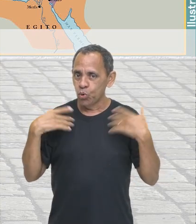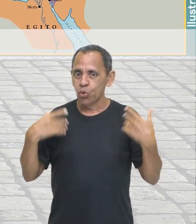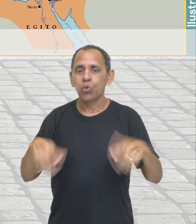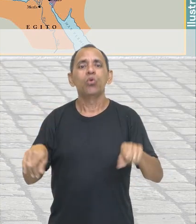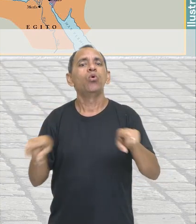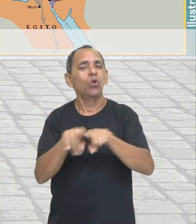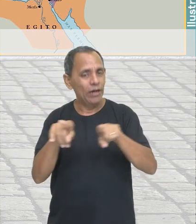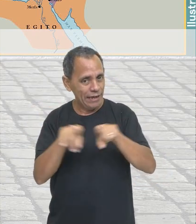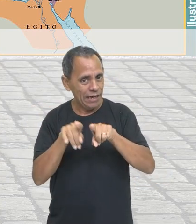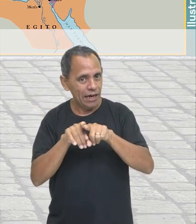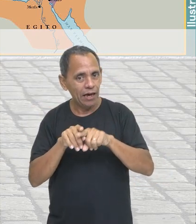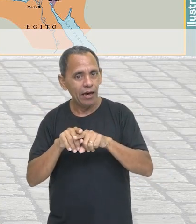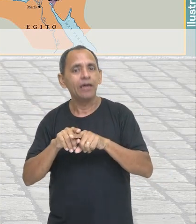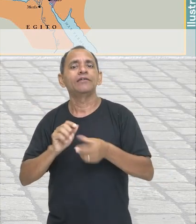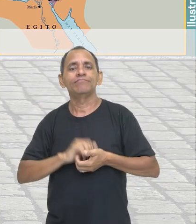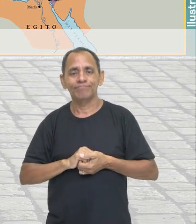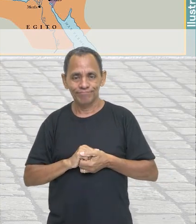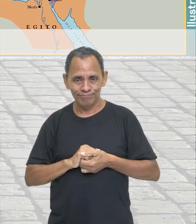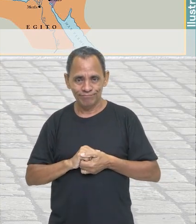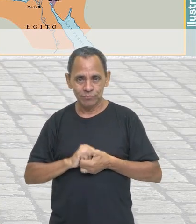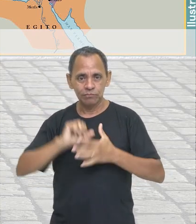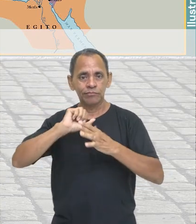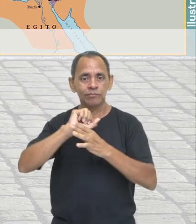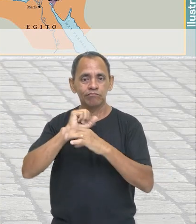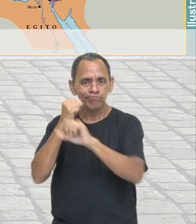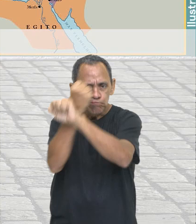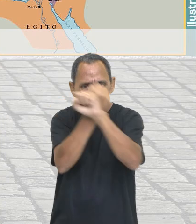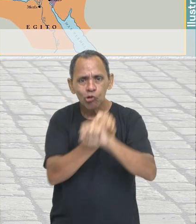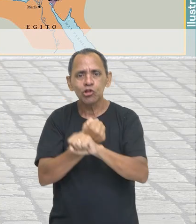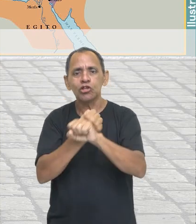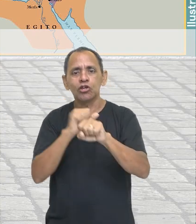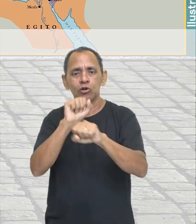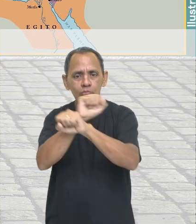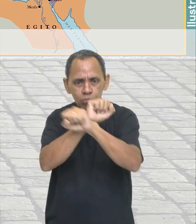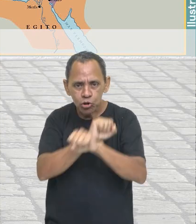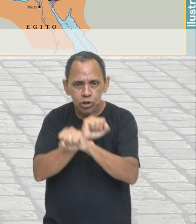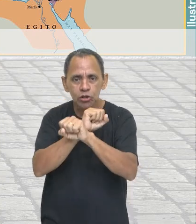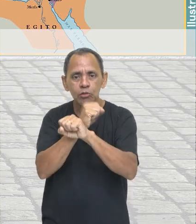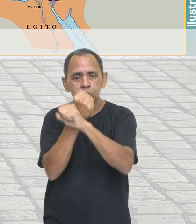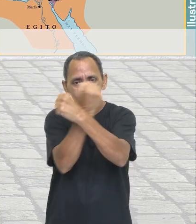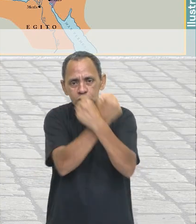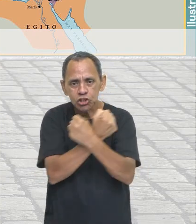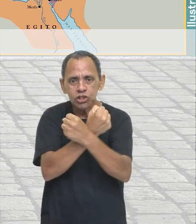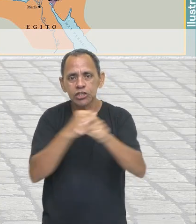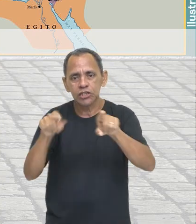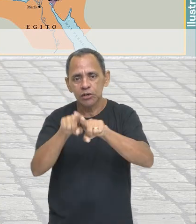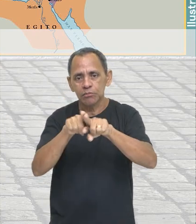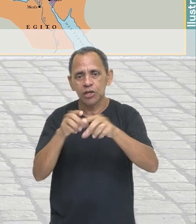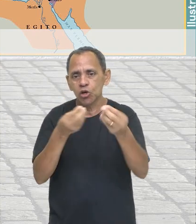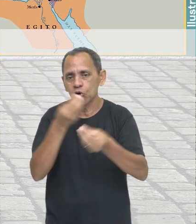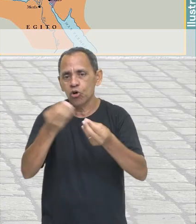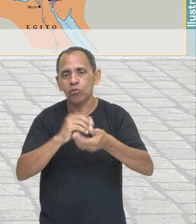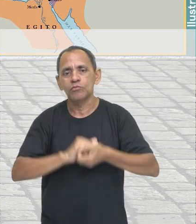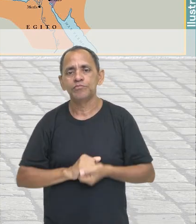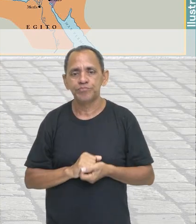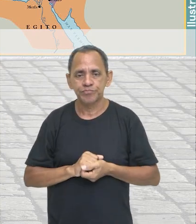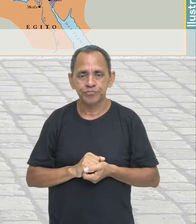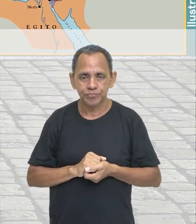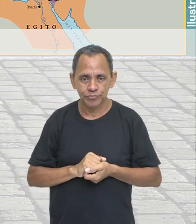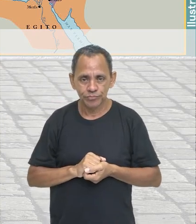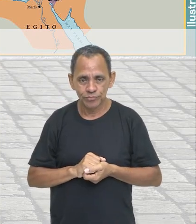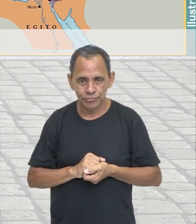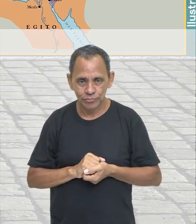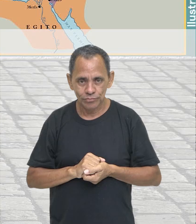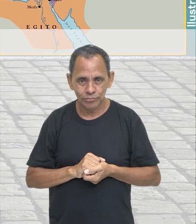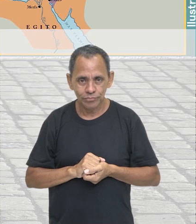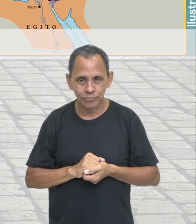militarmente de invasões estrangeiras? Então, isso, por sua vez, foi uma das causas, um pouco mais para frente lá, que